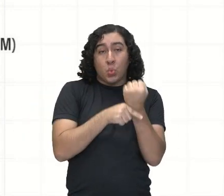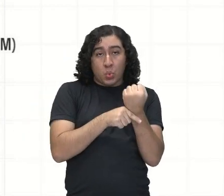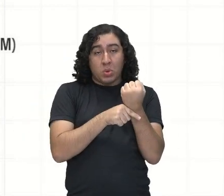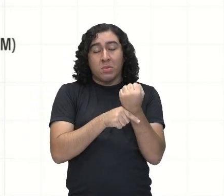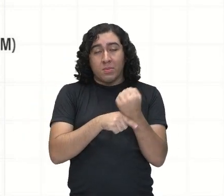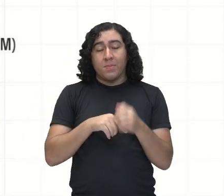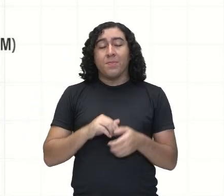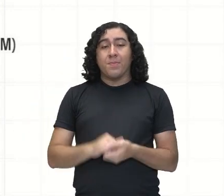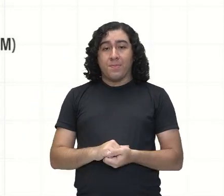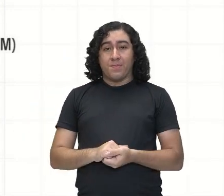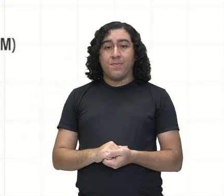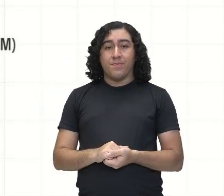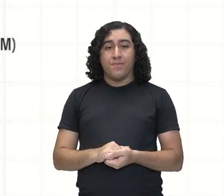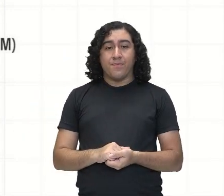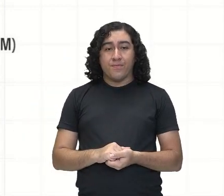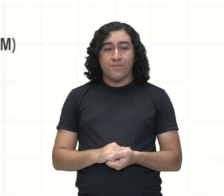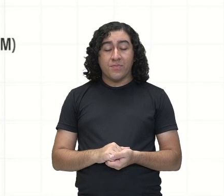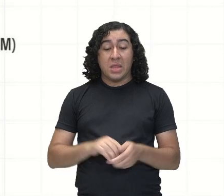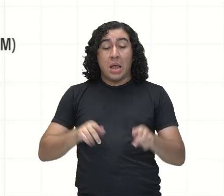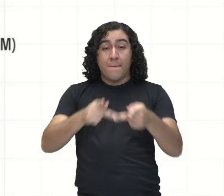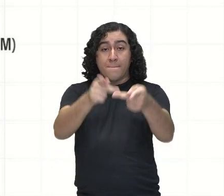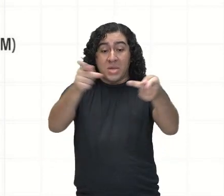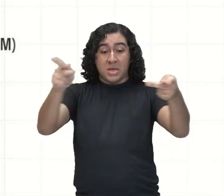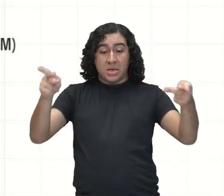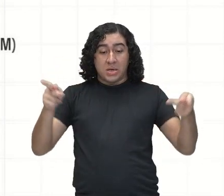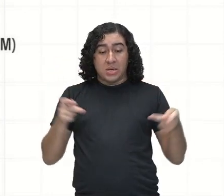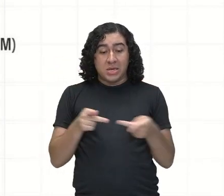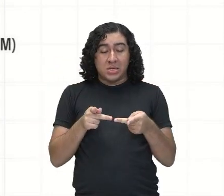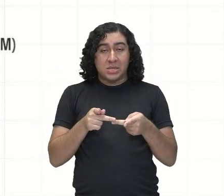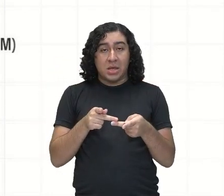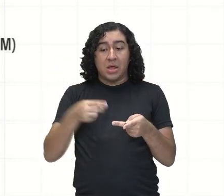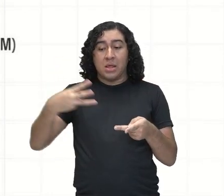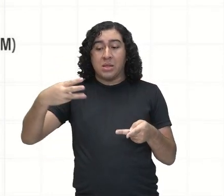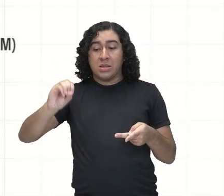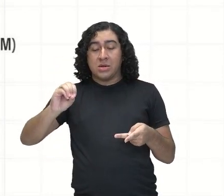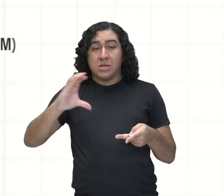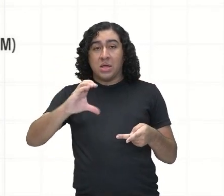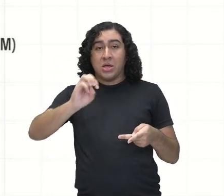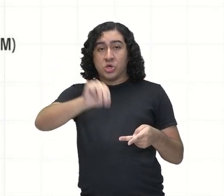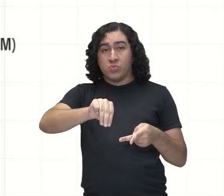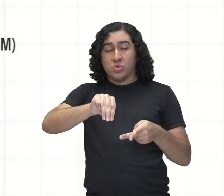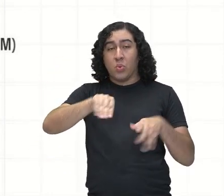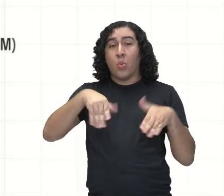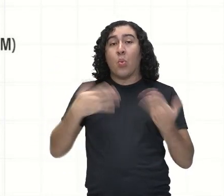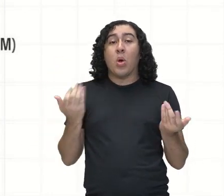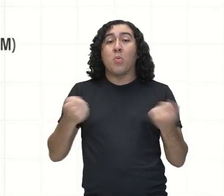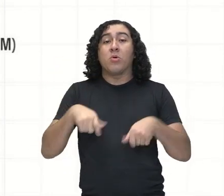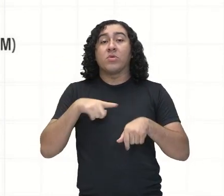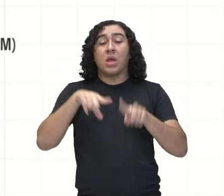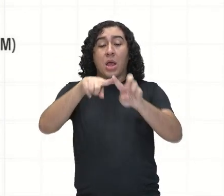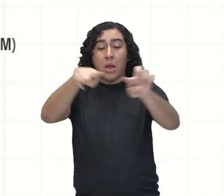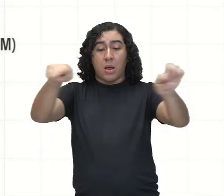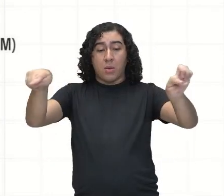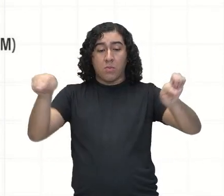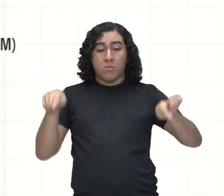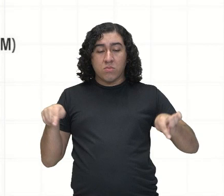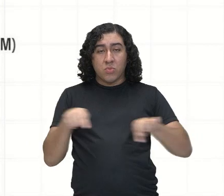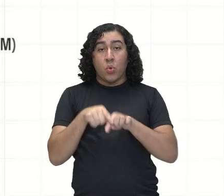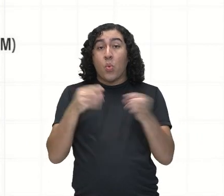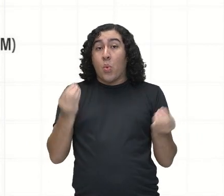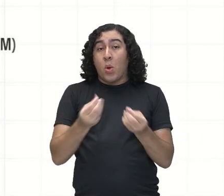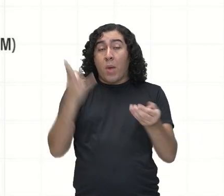A pizza tem um diâmetro de 30 centímetros. Qual é a área mínima que a embalagem deve cobrir? Então, o que nós iremos fazer aqui?